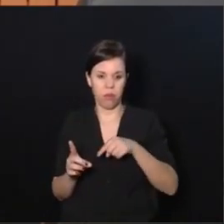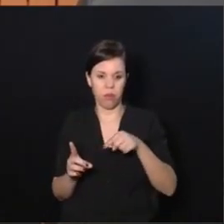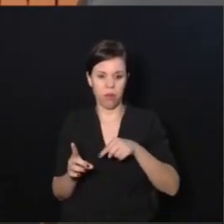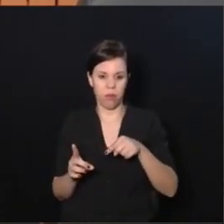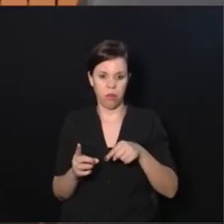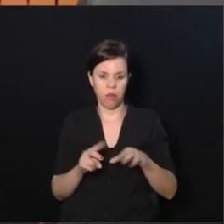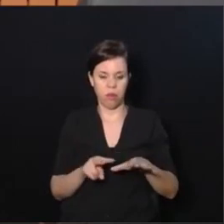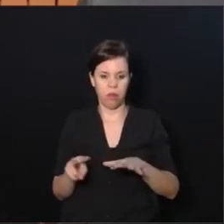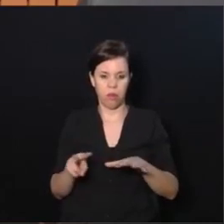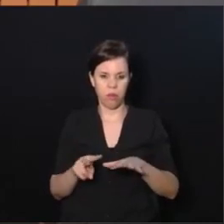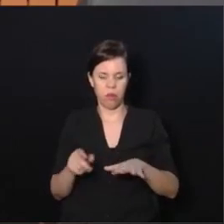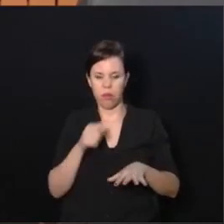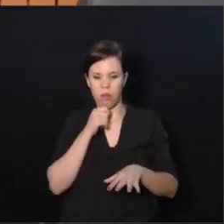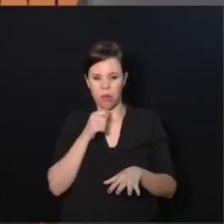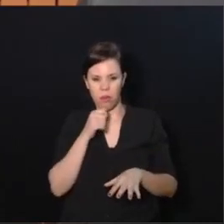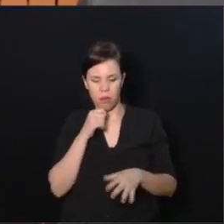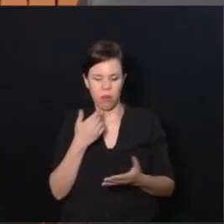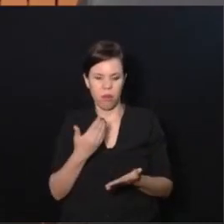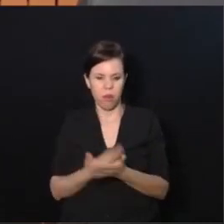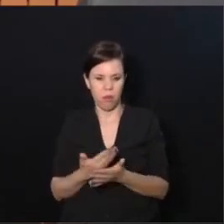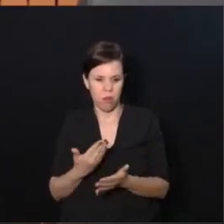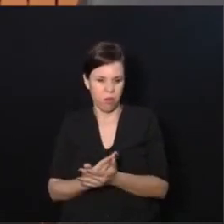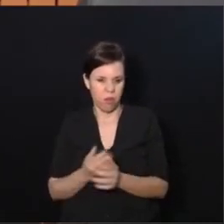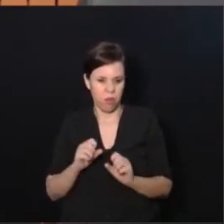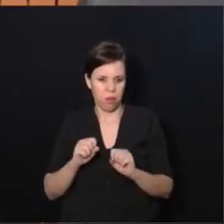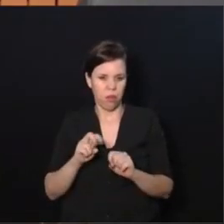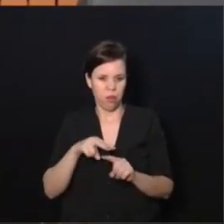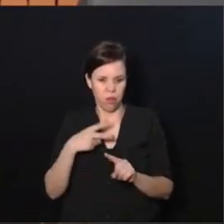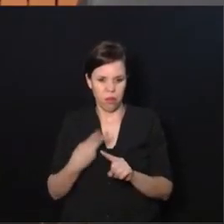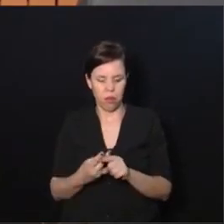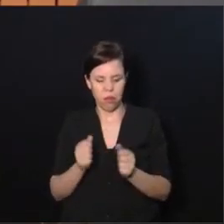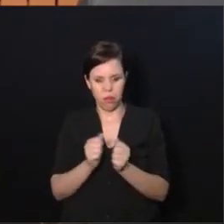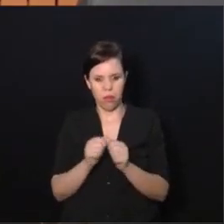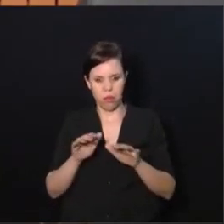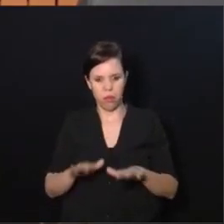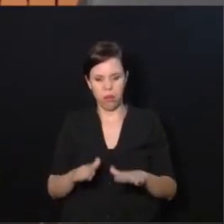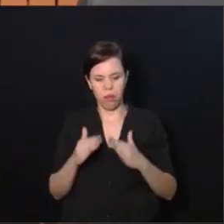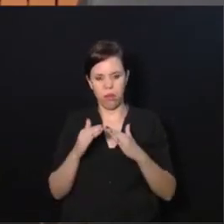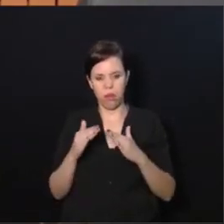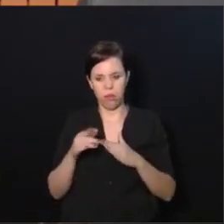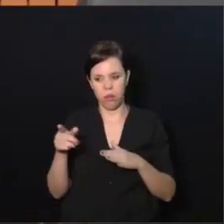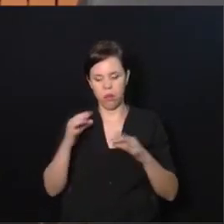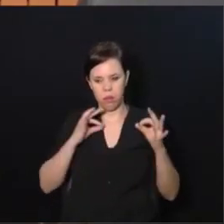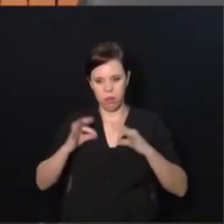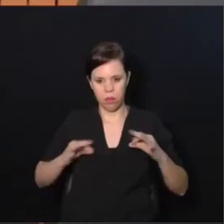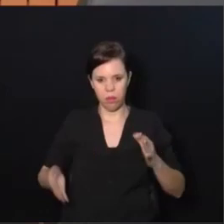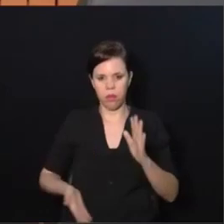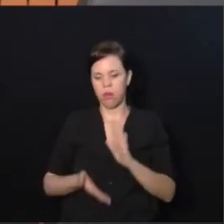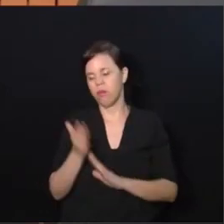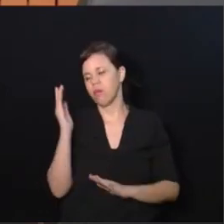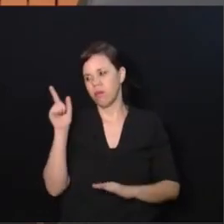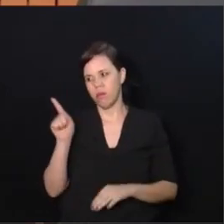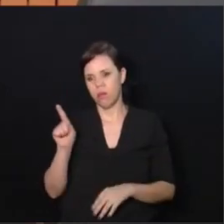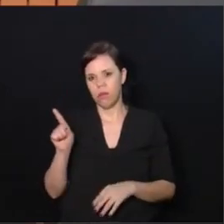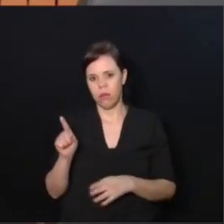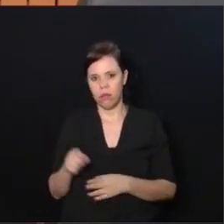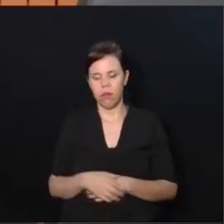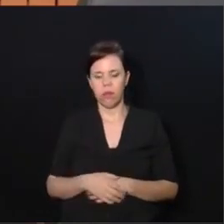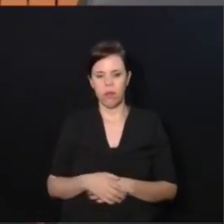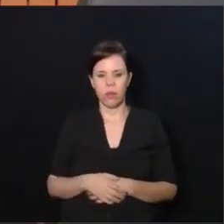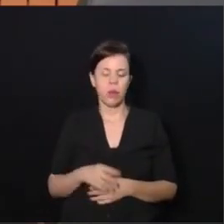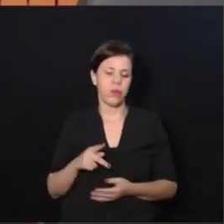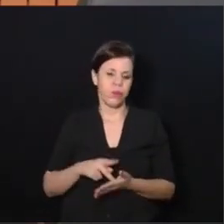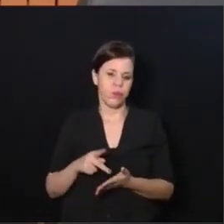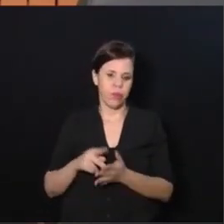aquela semana de recuperação, alguma coisa assim, que ela estava comigo em casa. Eu falei assim, então se você arruma, a gente vai... Na verdade, eu